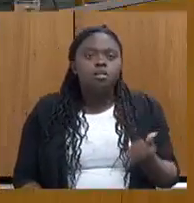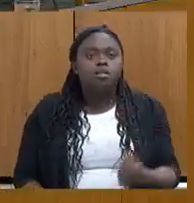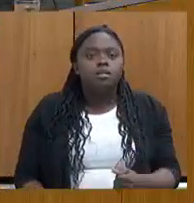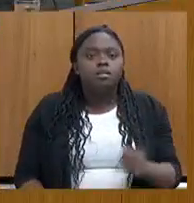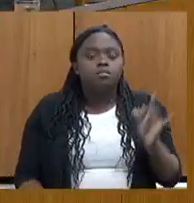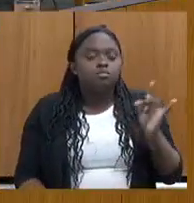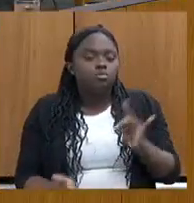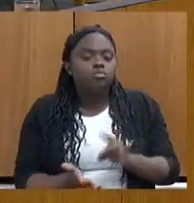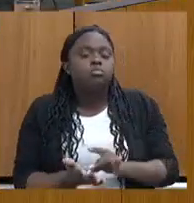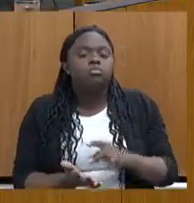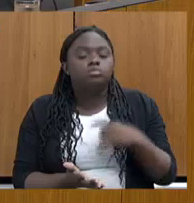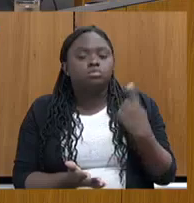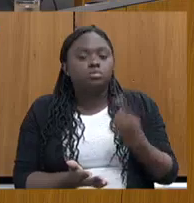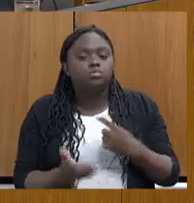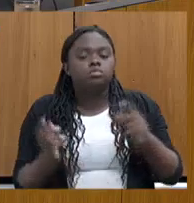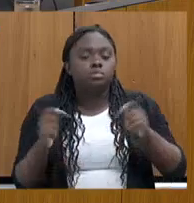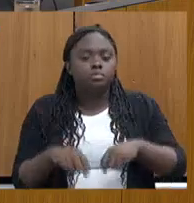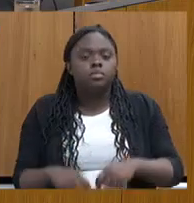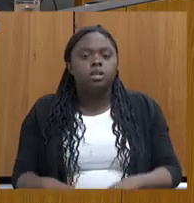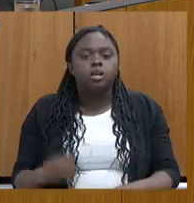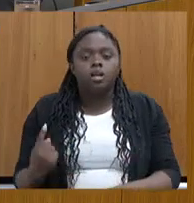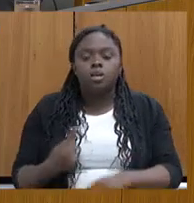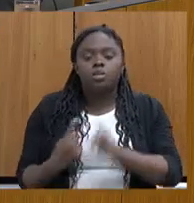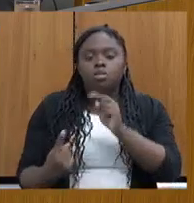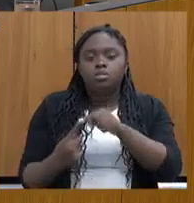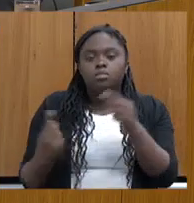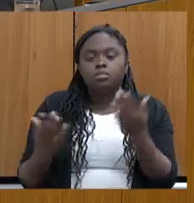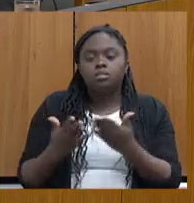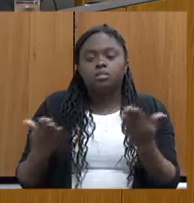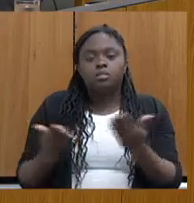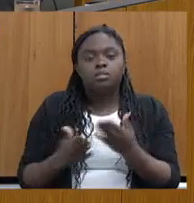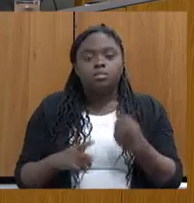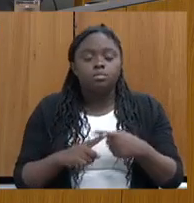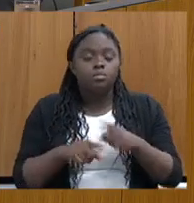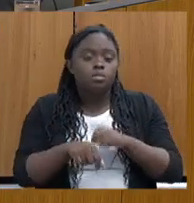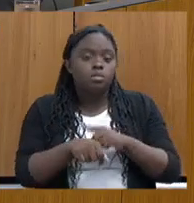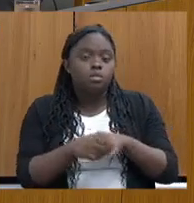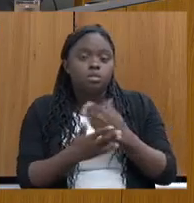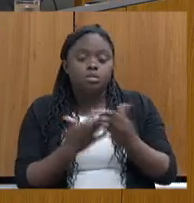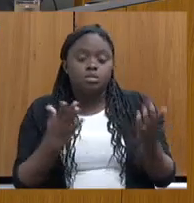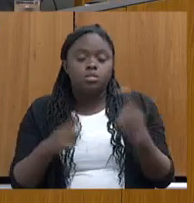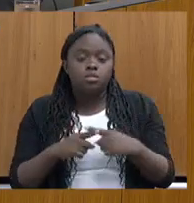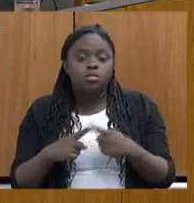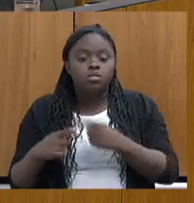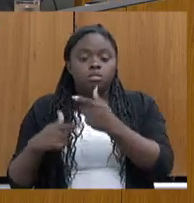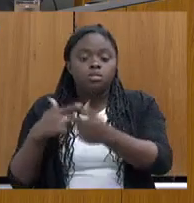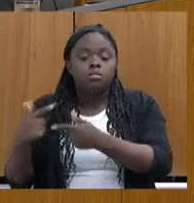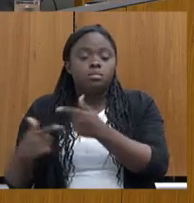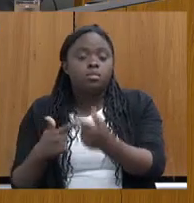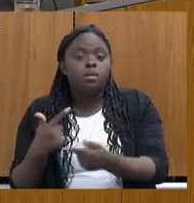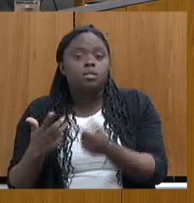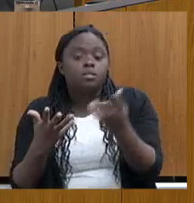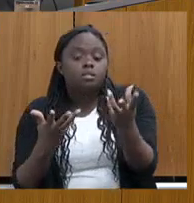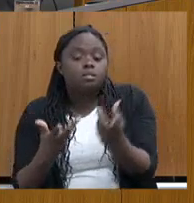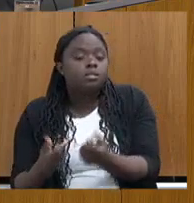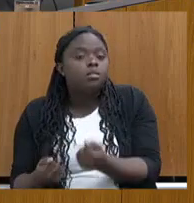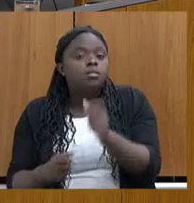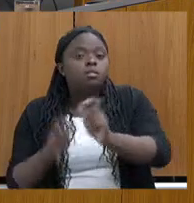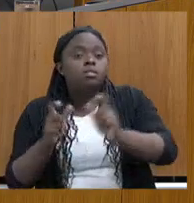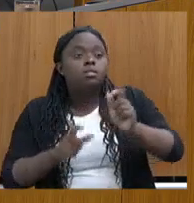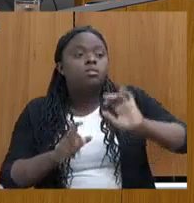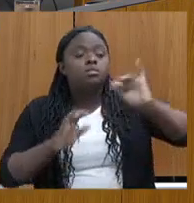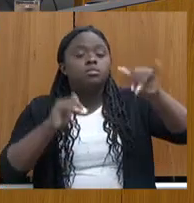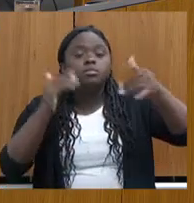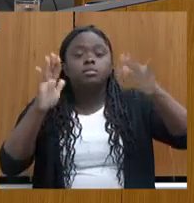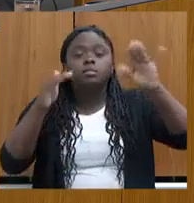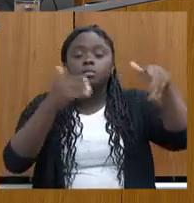pode... Isso Esse é o nosso objetivo agora, tá, deputado? tempo está perdido, porque esse mercado de trabalho vai ser todo absorvido por pessoas que vêm de fora,